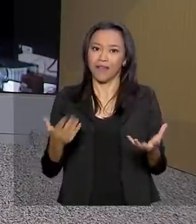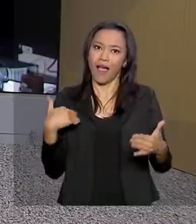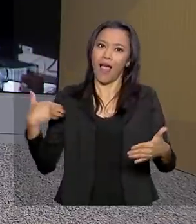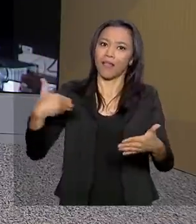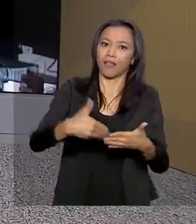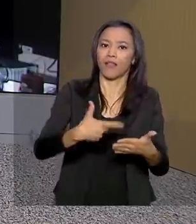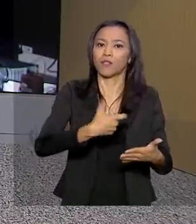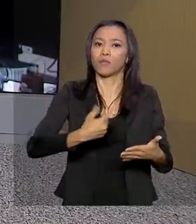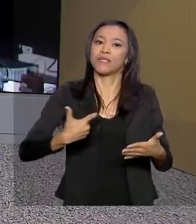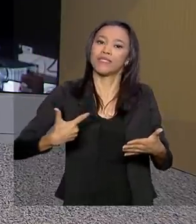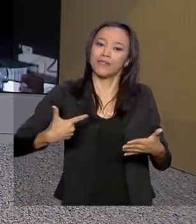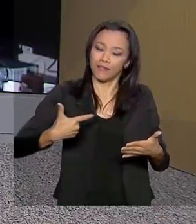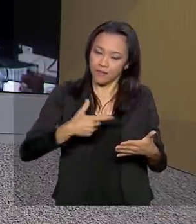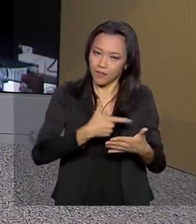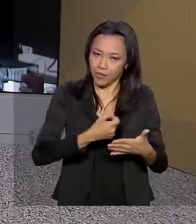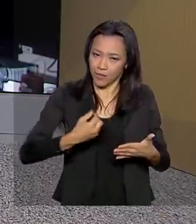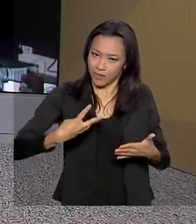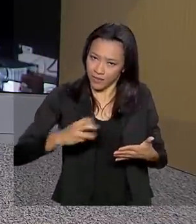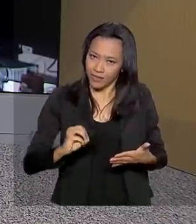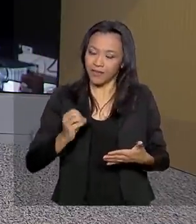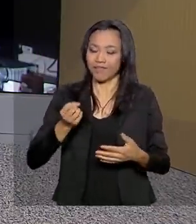Obrigada, Ricardo. Bom trabalho aí para você hoje.